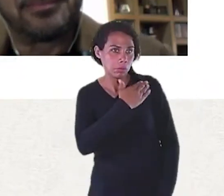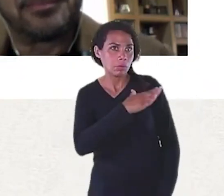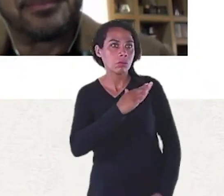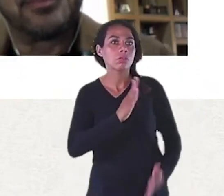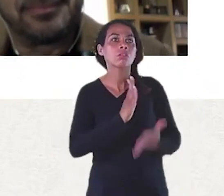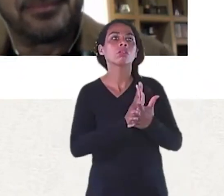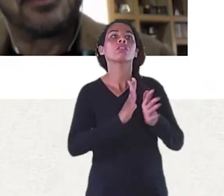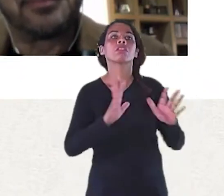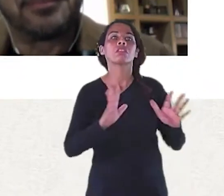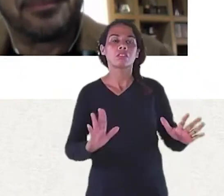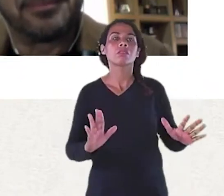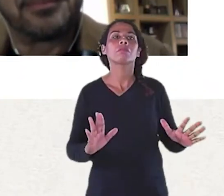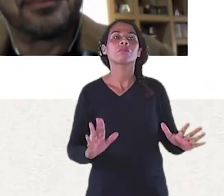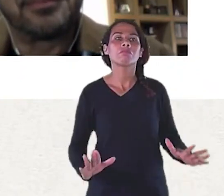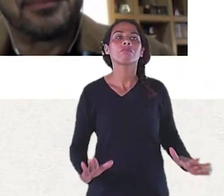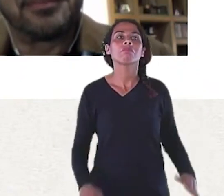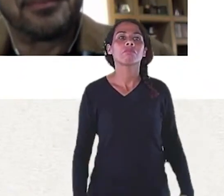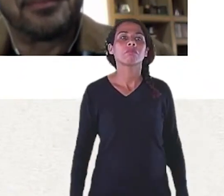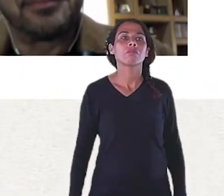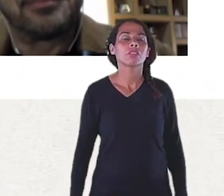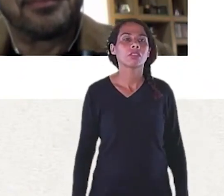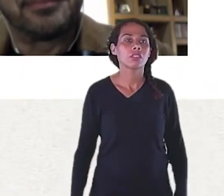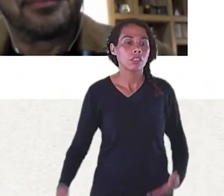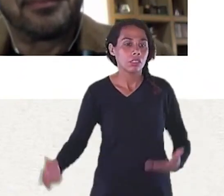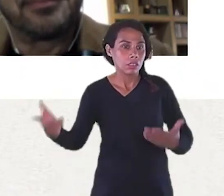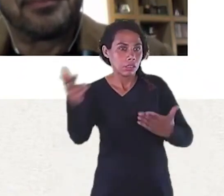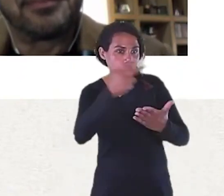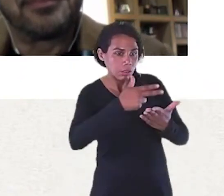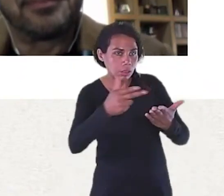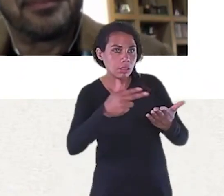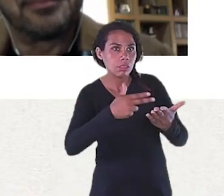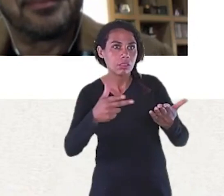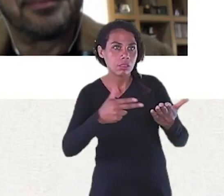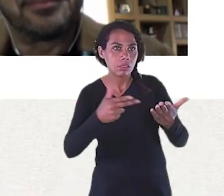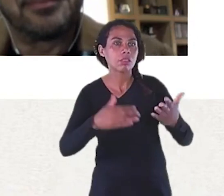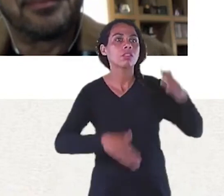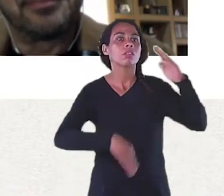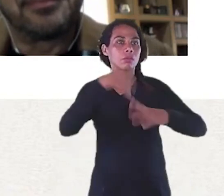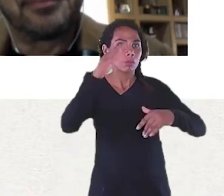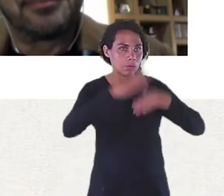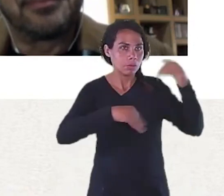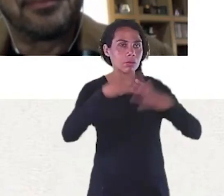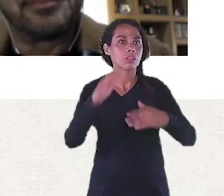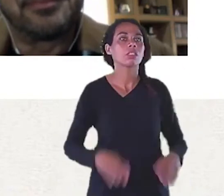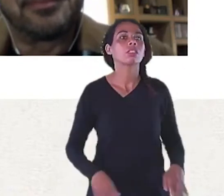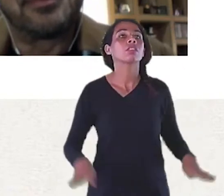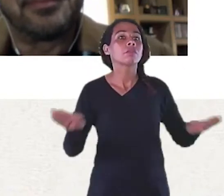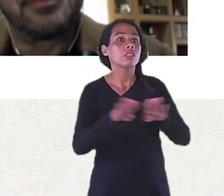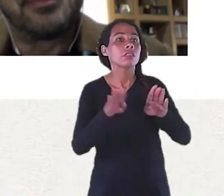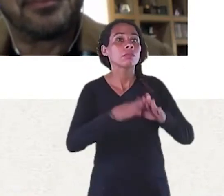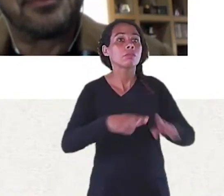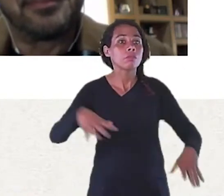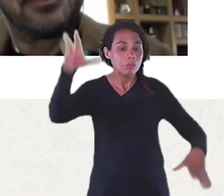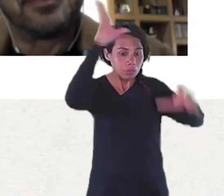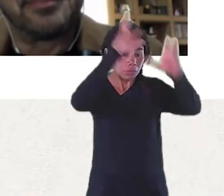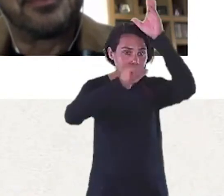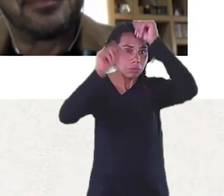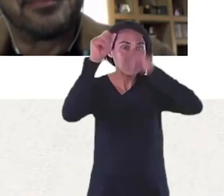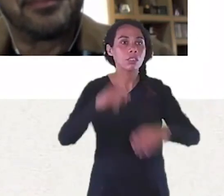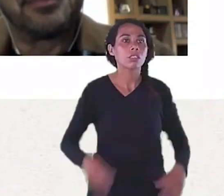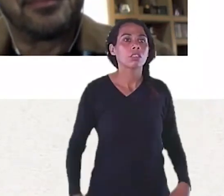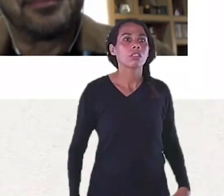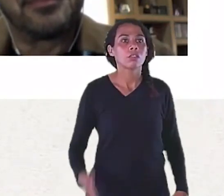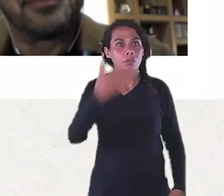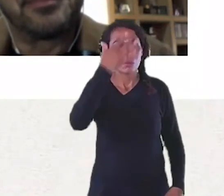e no aprendizado do design. E, ao mesmo tempo, quebrou o paradigma de outro lado, onde, para